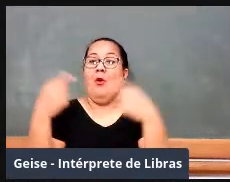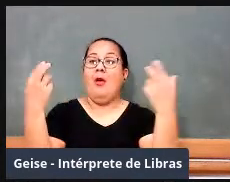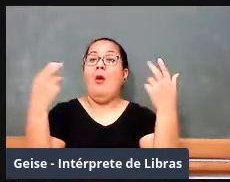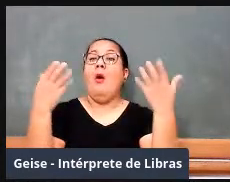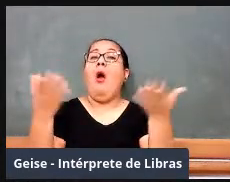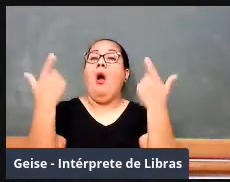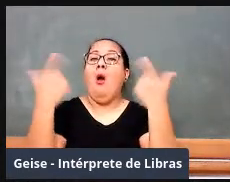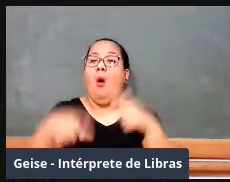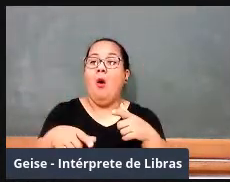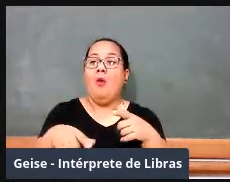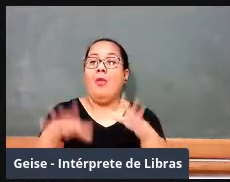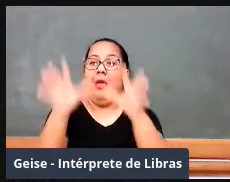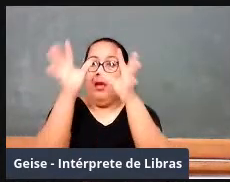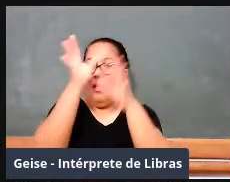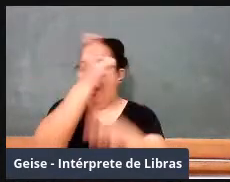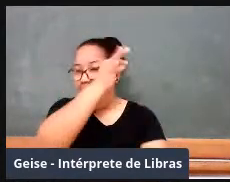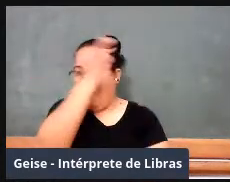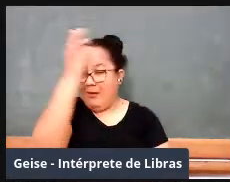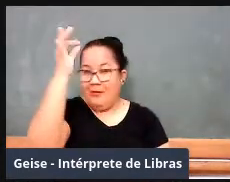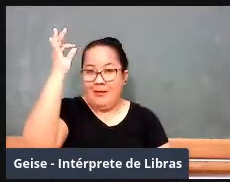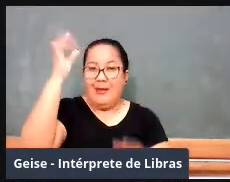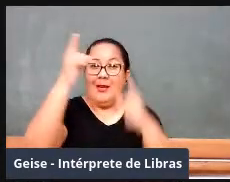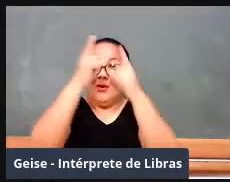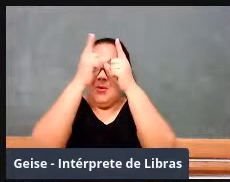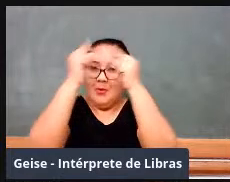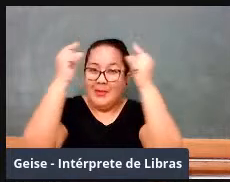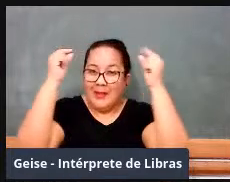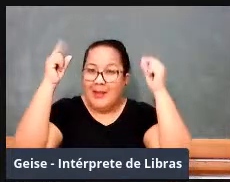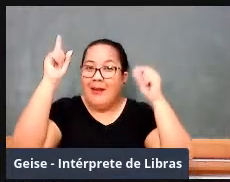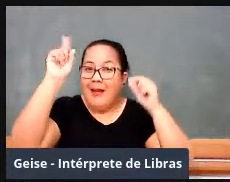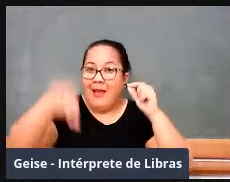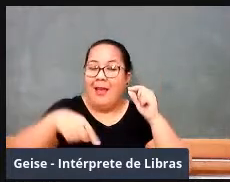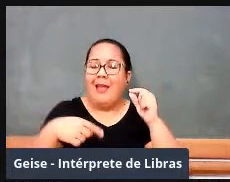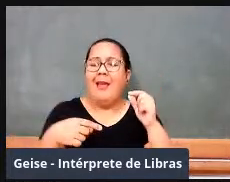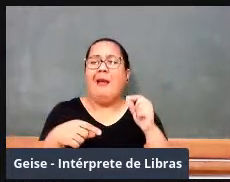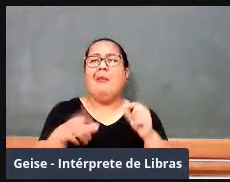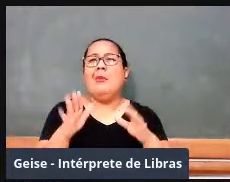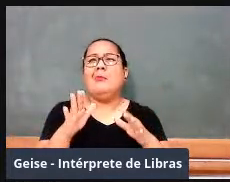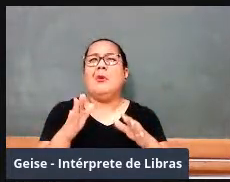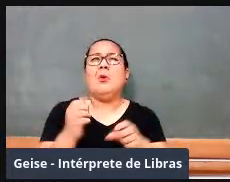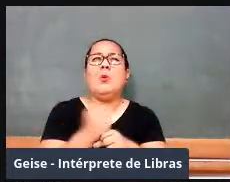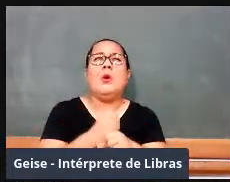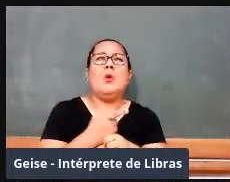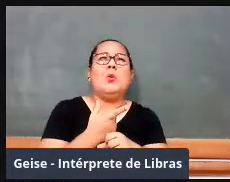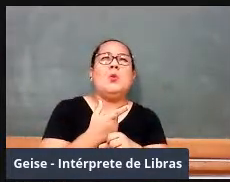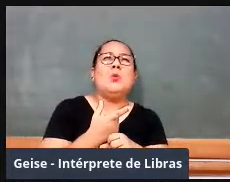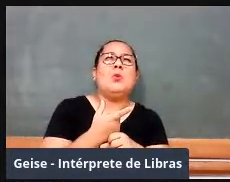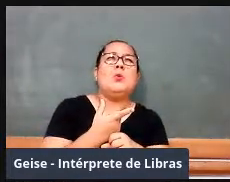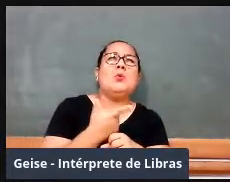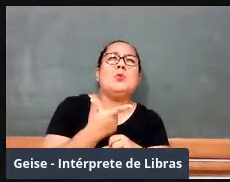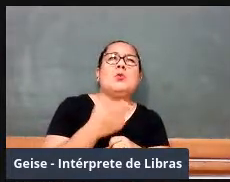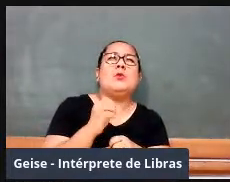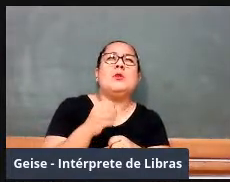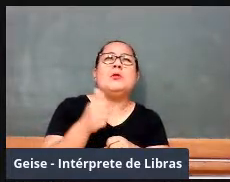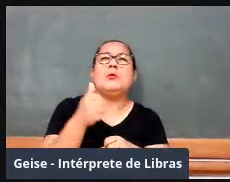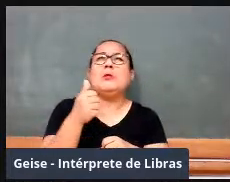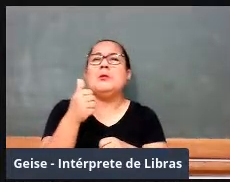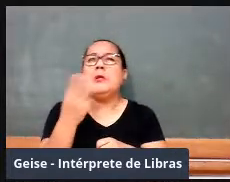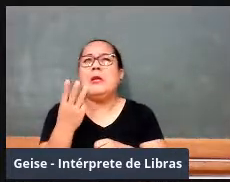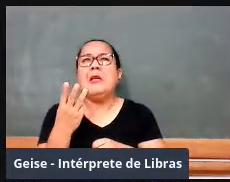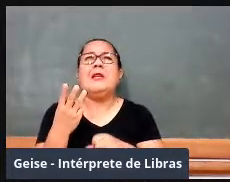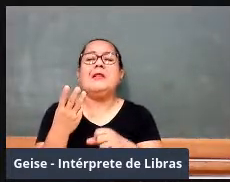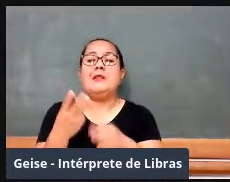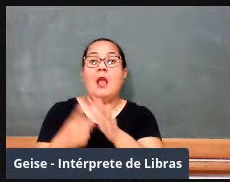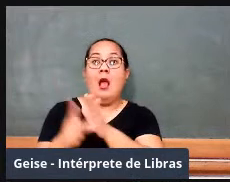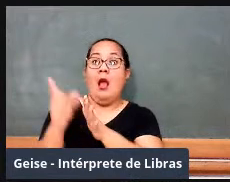colheu Euclides pelos anos 313 ou 315 a.C., princípios